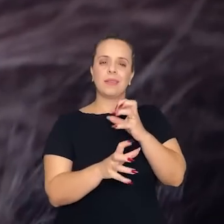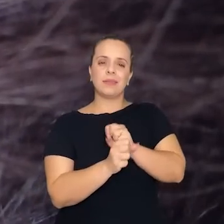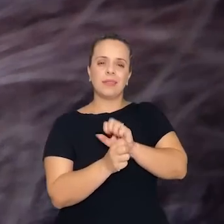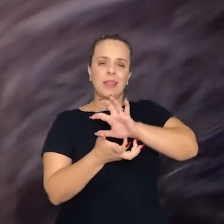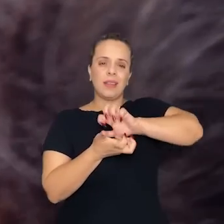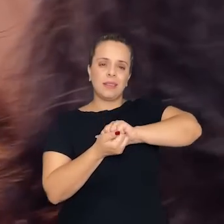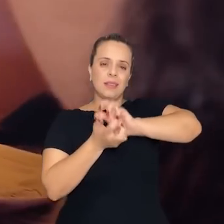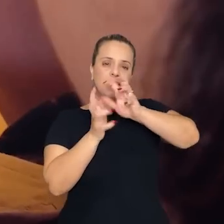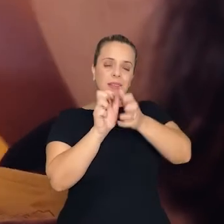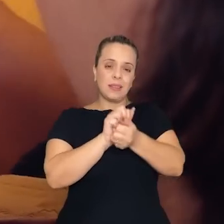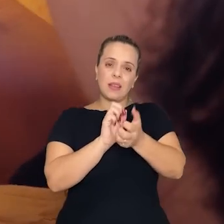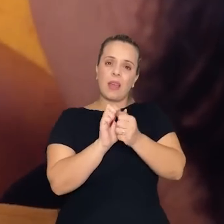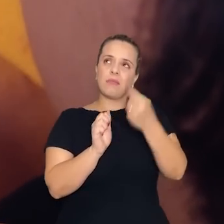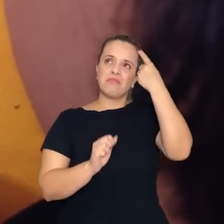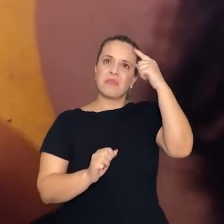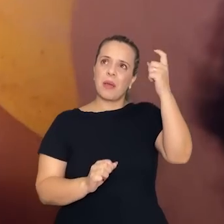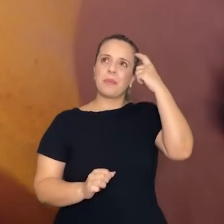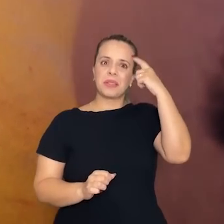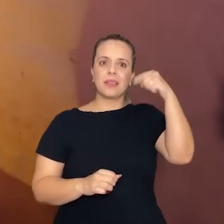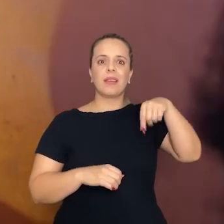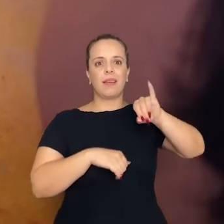lugar que me ocorreu foi exatamente aqui.